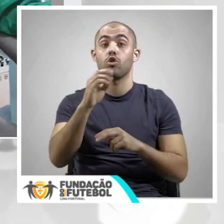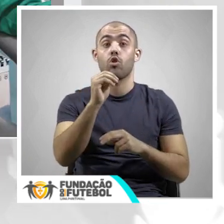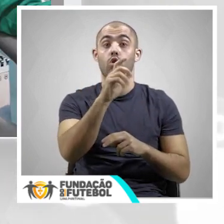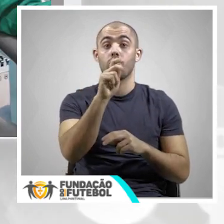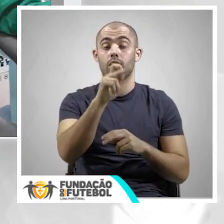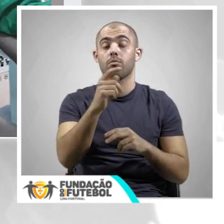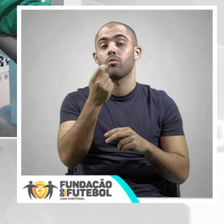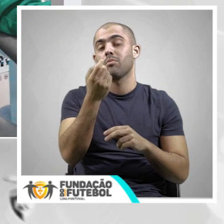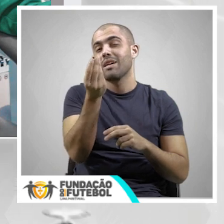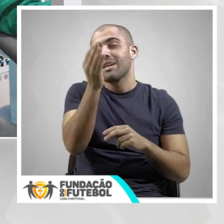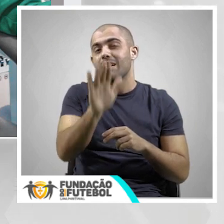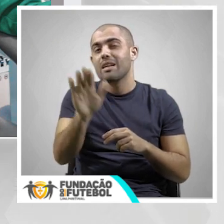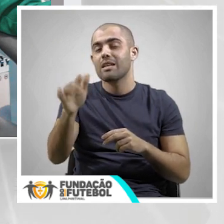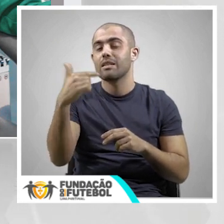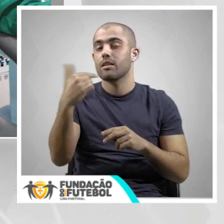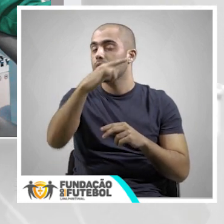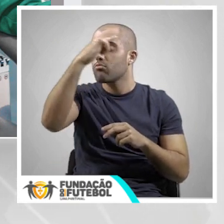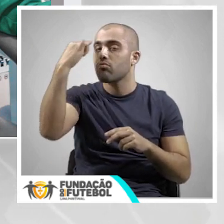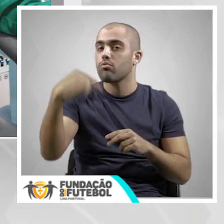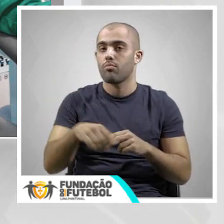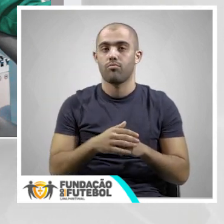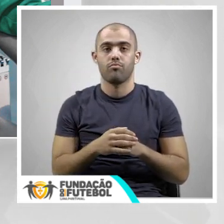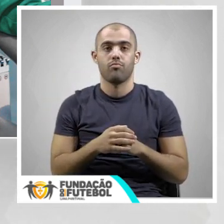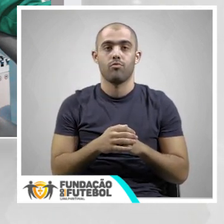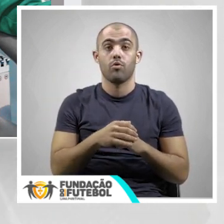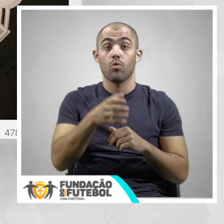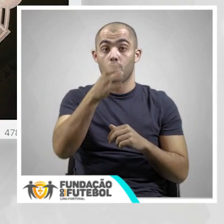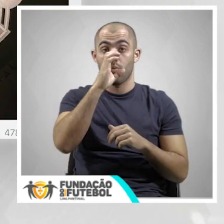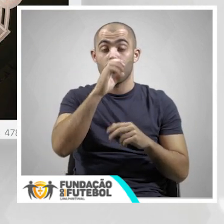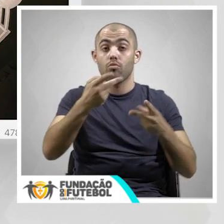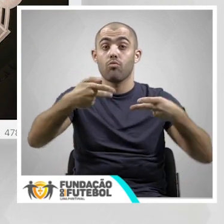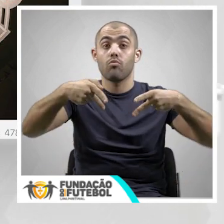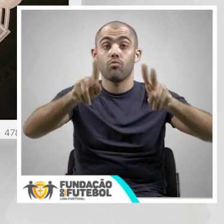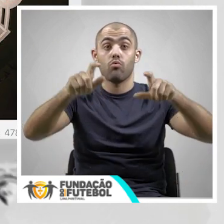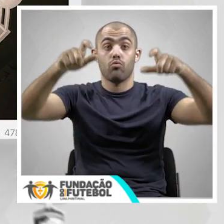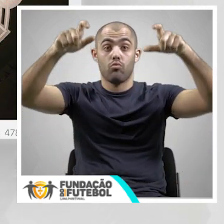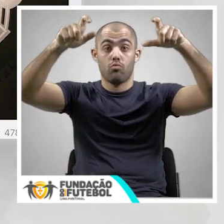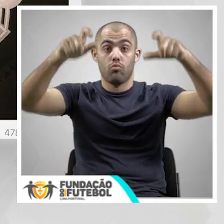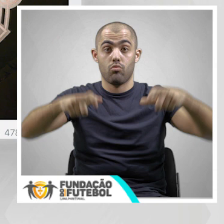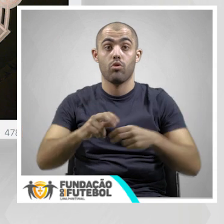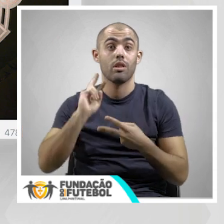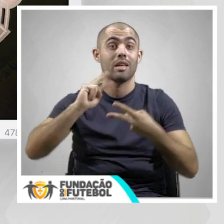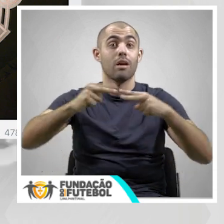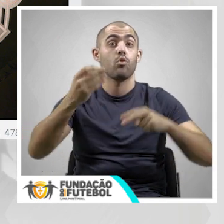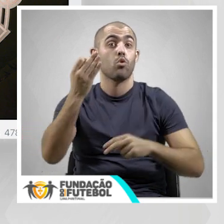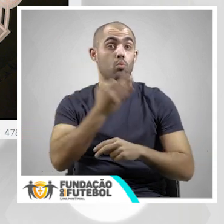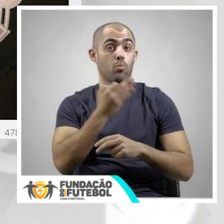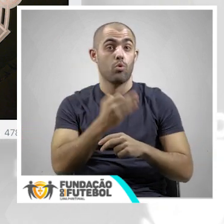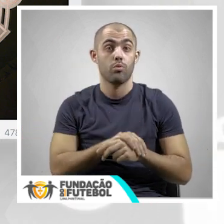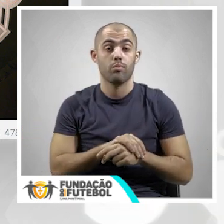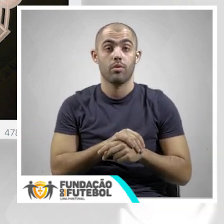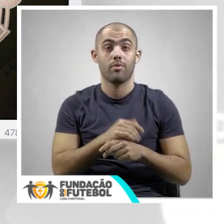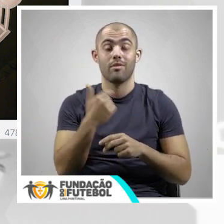e de medula óssea para um pequeno adepto que trava grande luta. O Boa Vista disponibilizou as instalações à Câmara